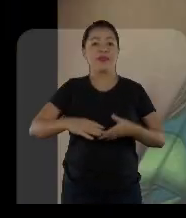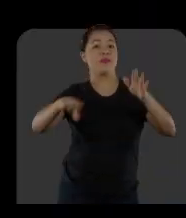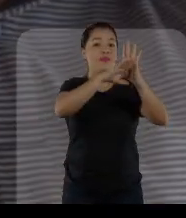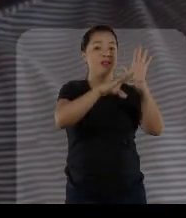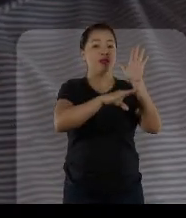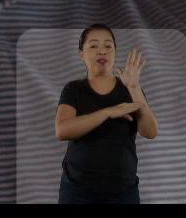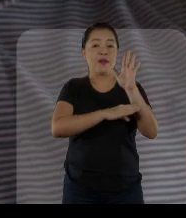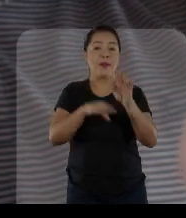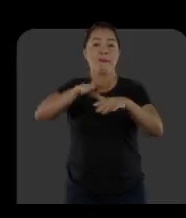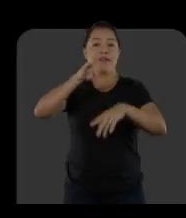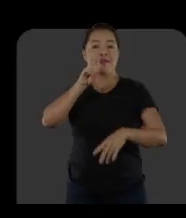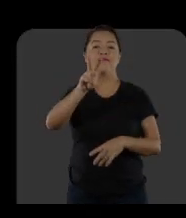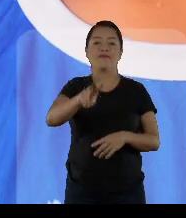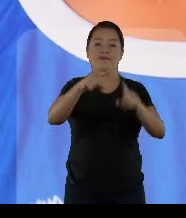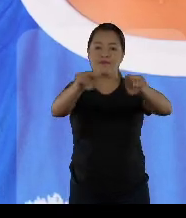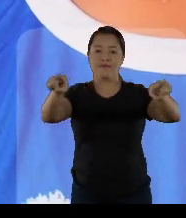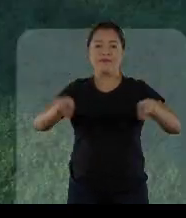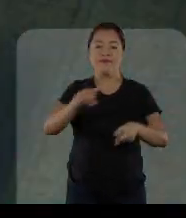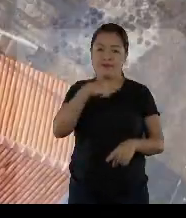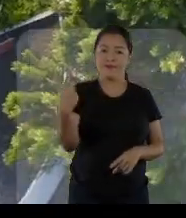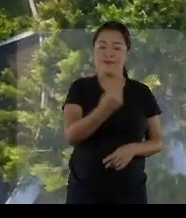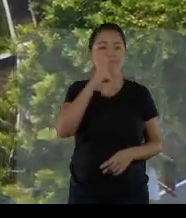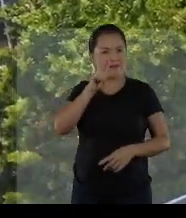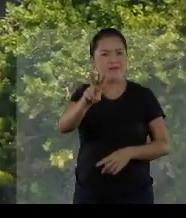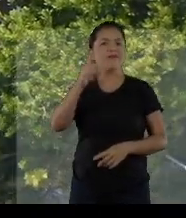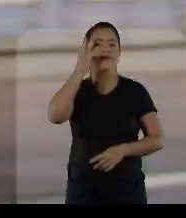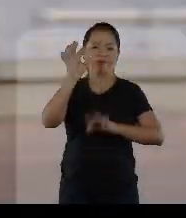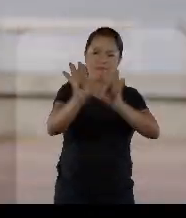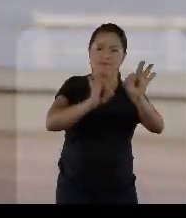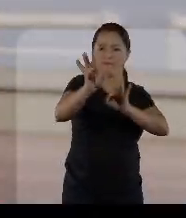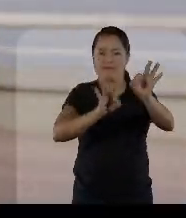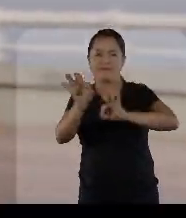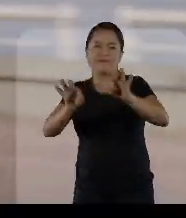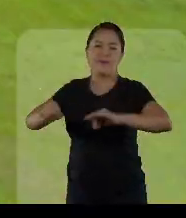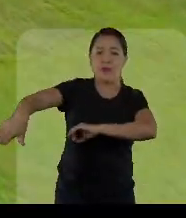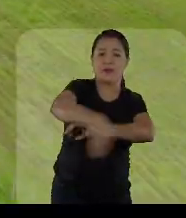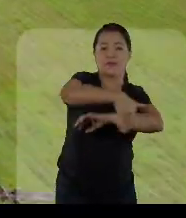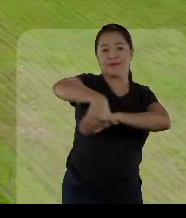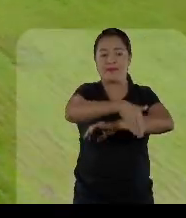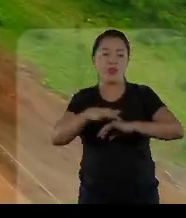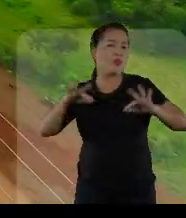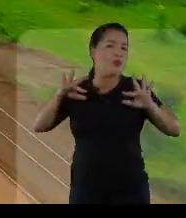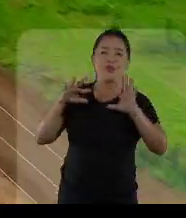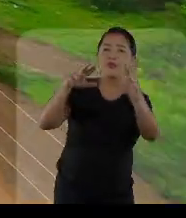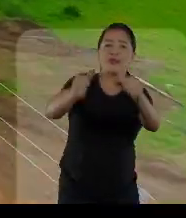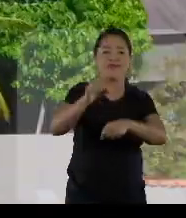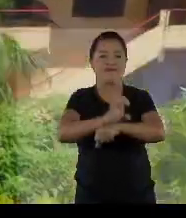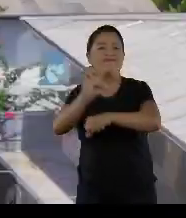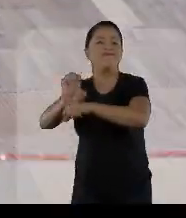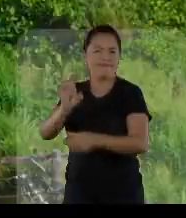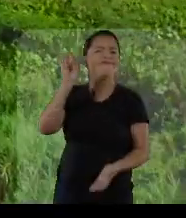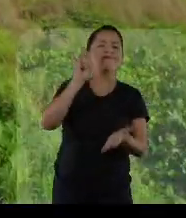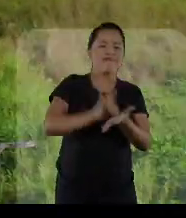O programa mais visão, as arenas da gente, eu vi, foi Davi, foi Davi. Fave emendação por todo o